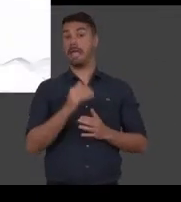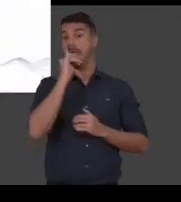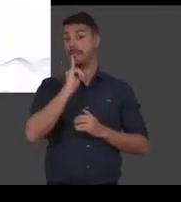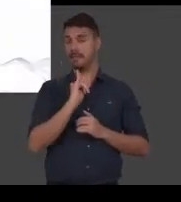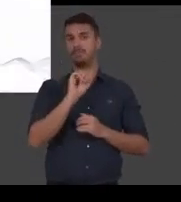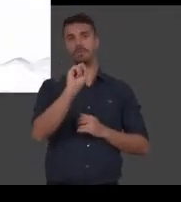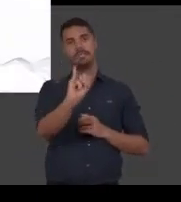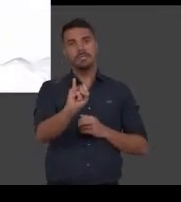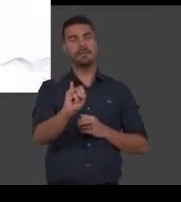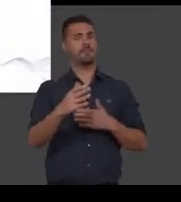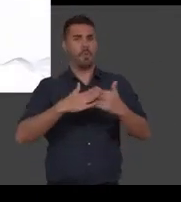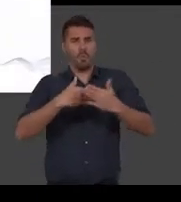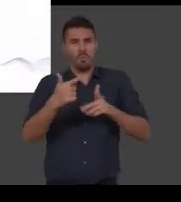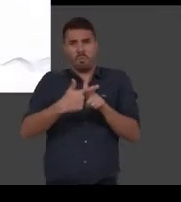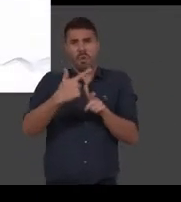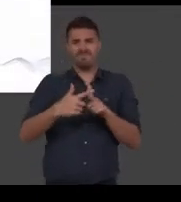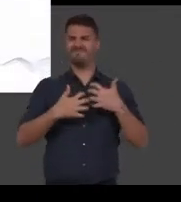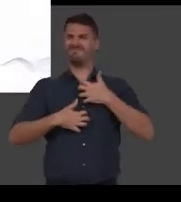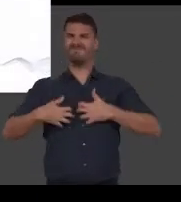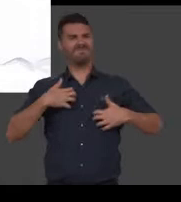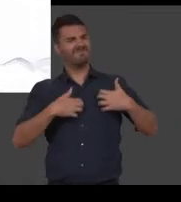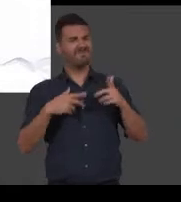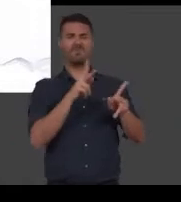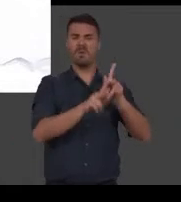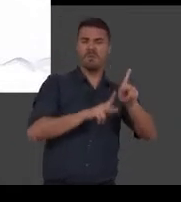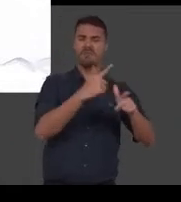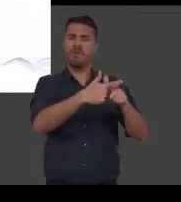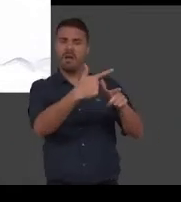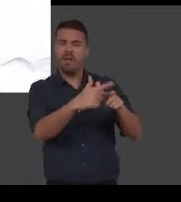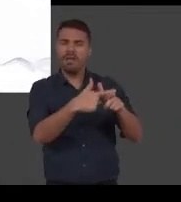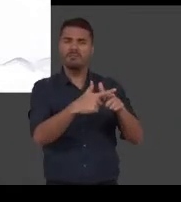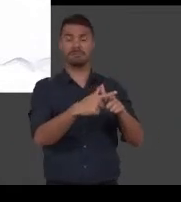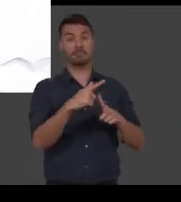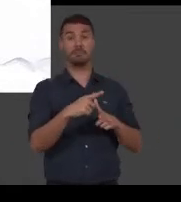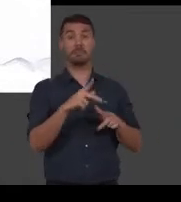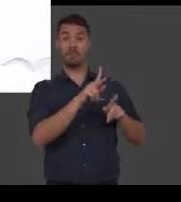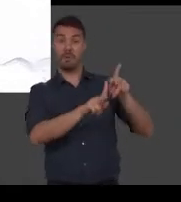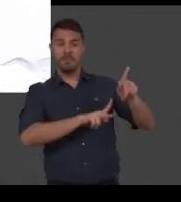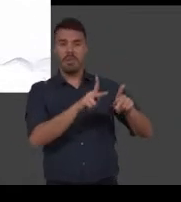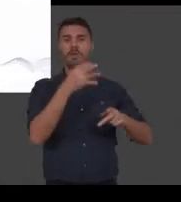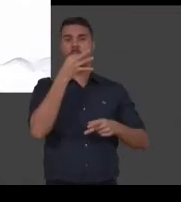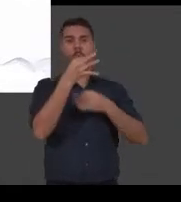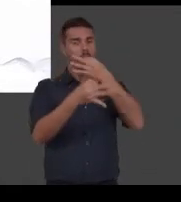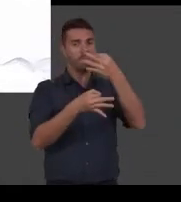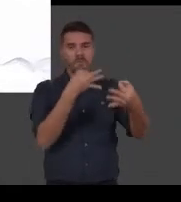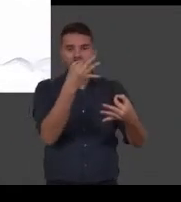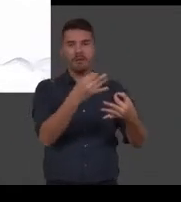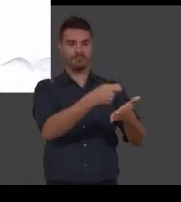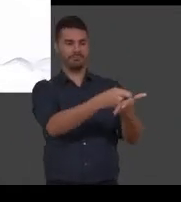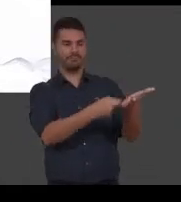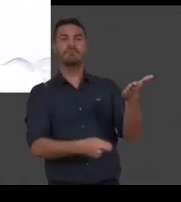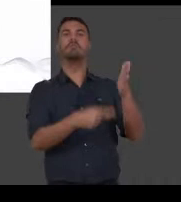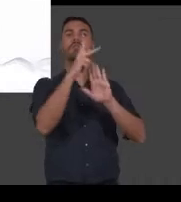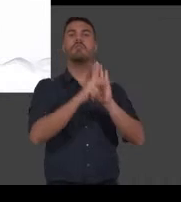exemplo, se uma questão qualquer vem tirando o sono da população, os moradores interessados em propor uma solução devem